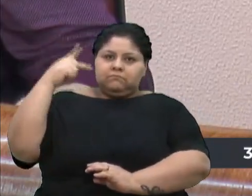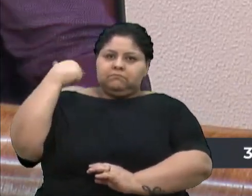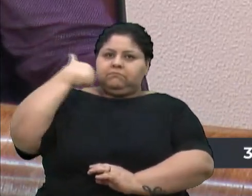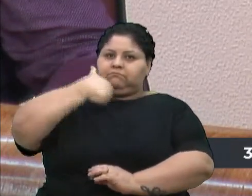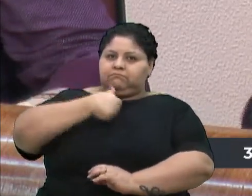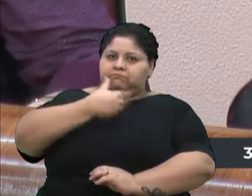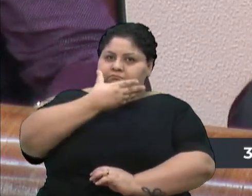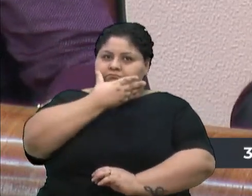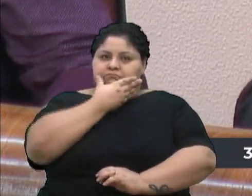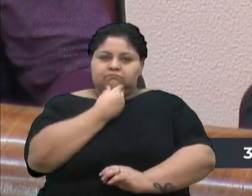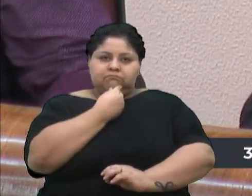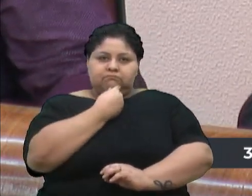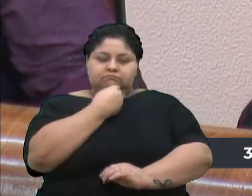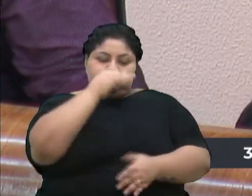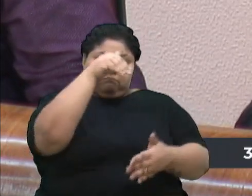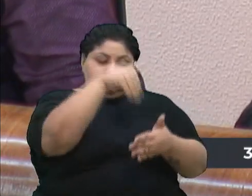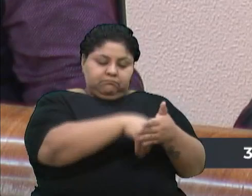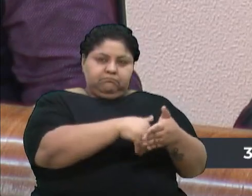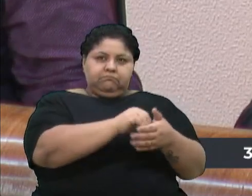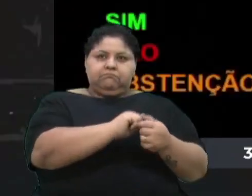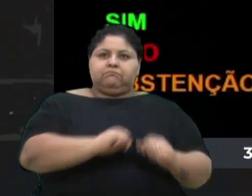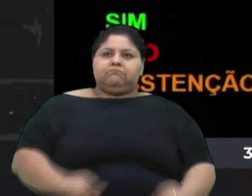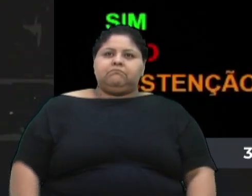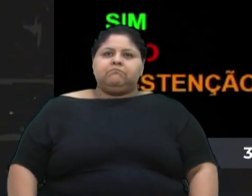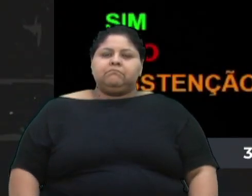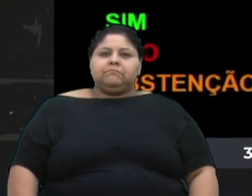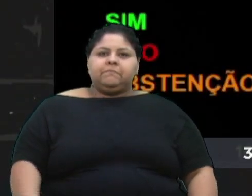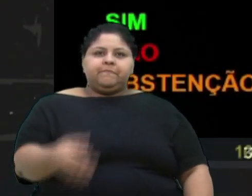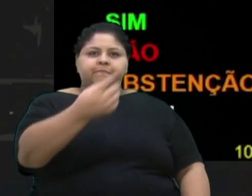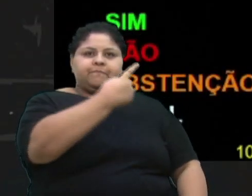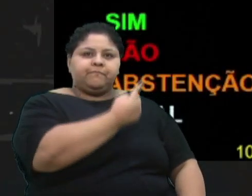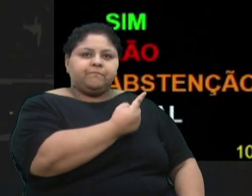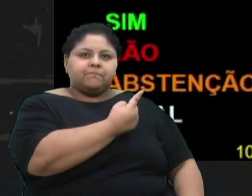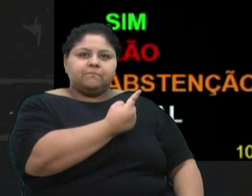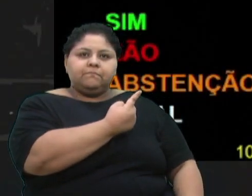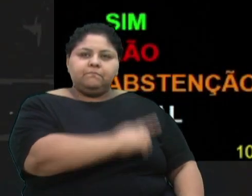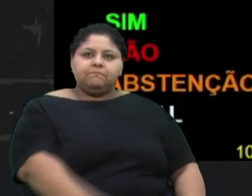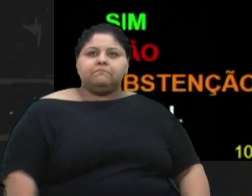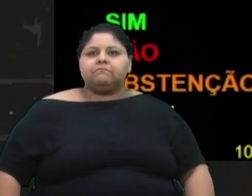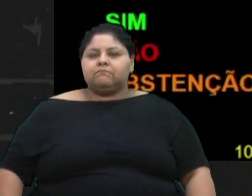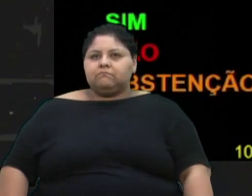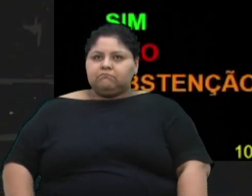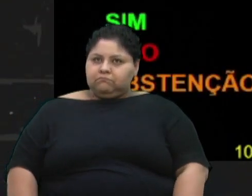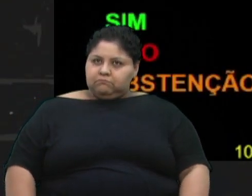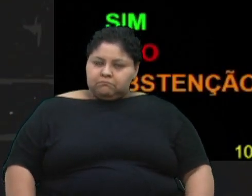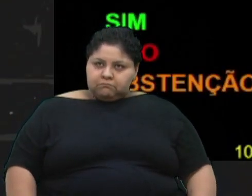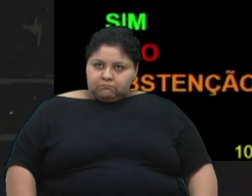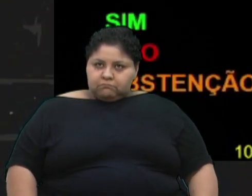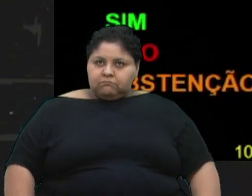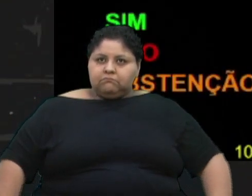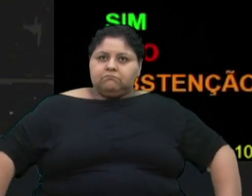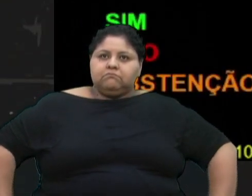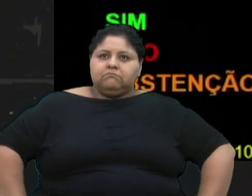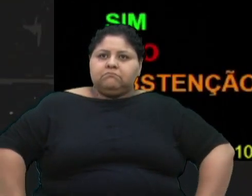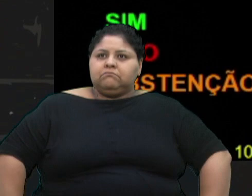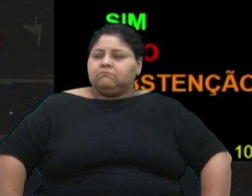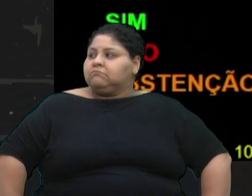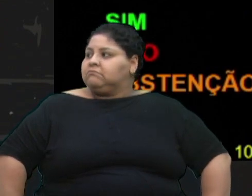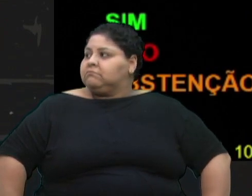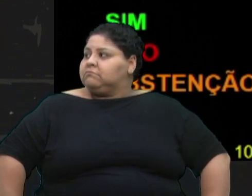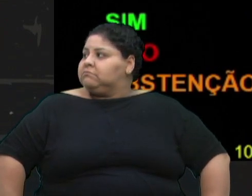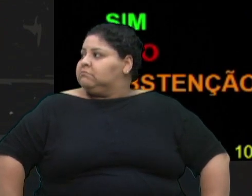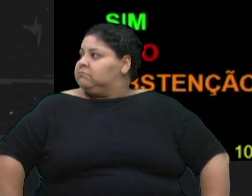vereadoras que registrem seus votos. Como vota Clóvis de Oliveira? Voto sim, presidente.